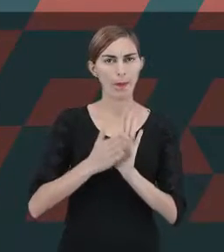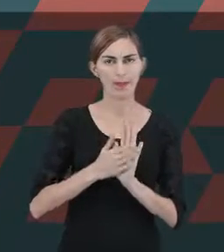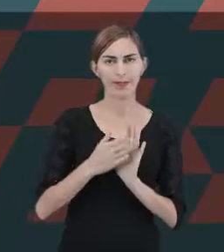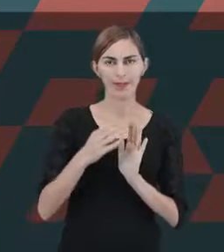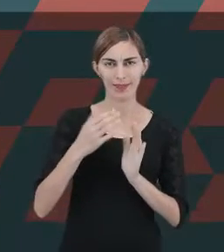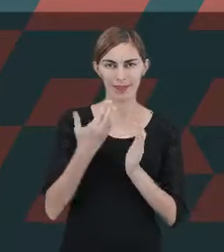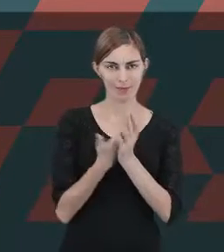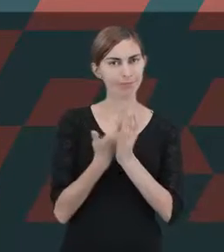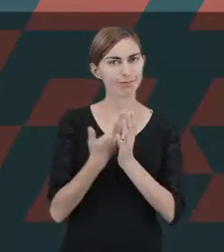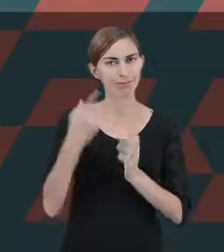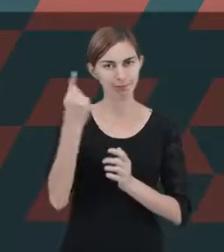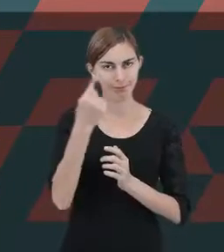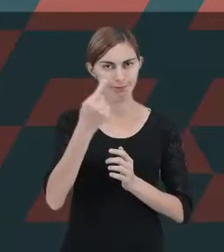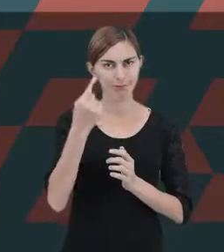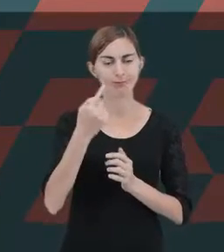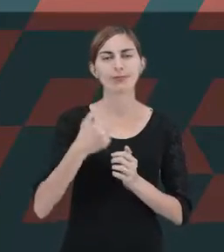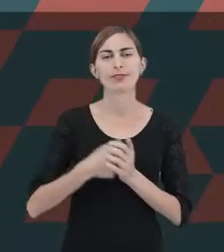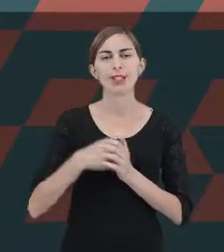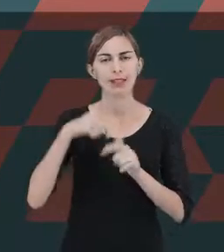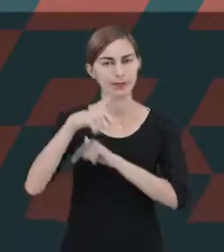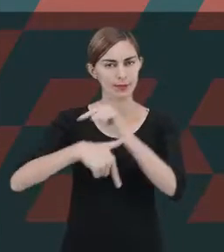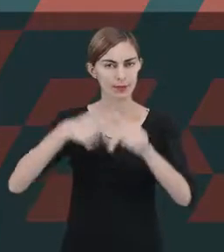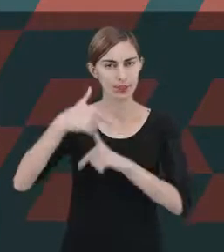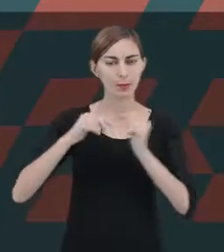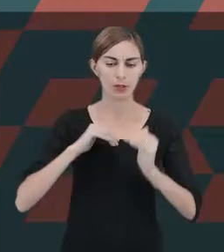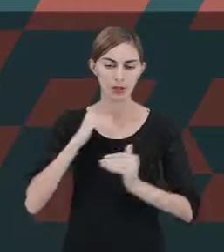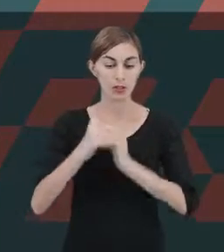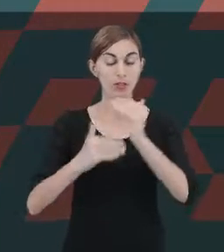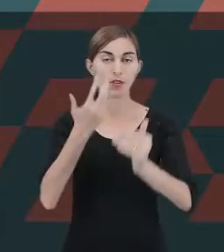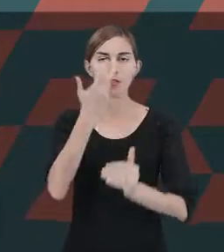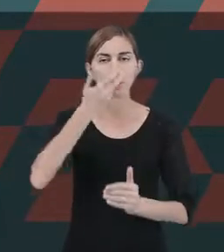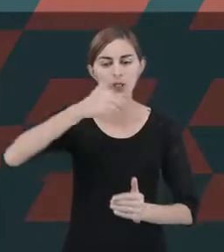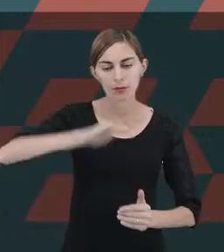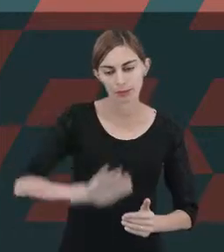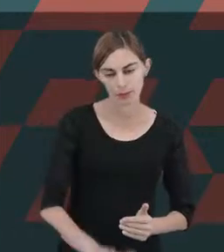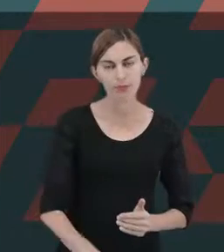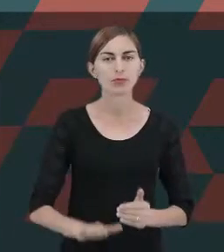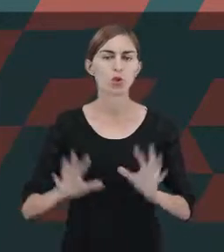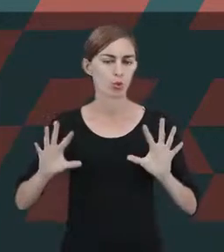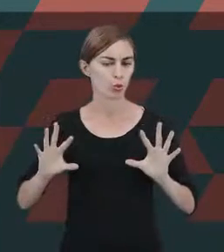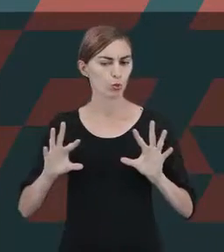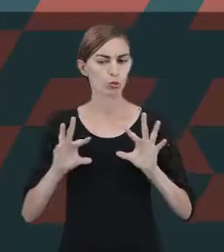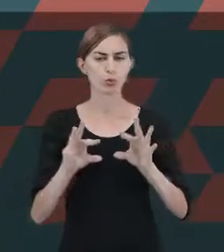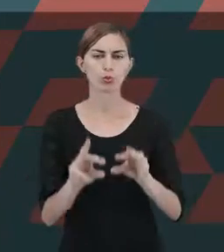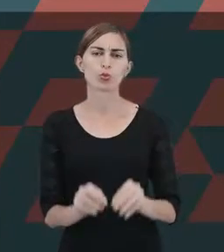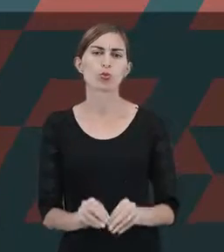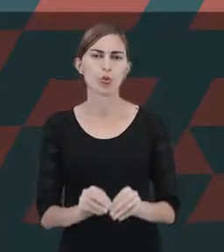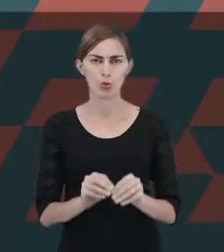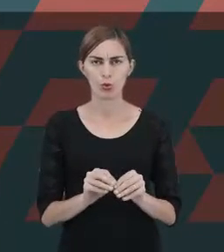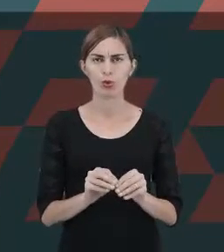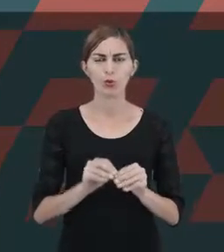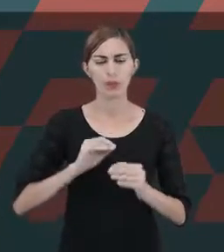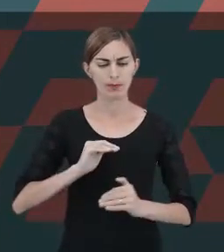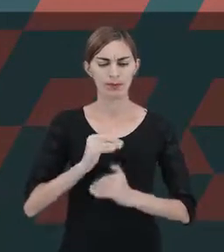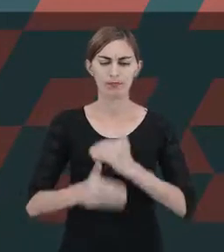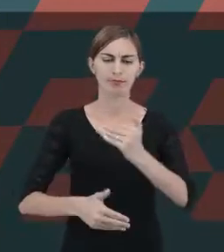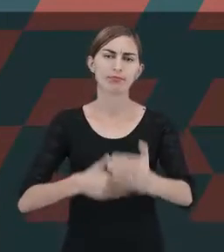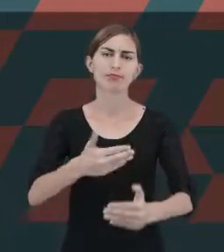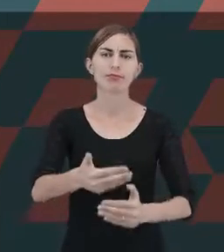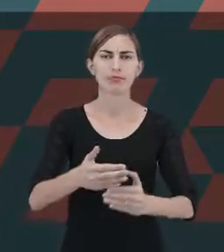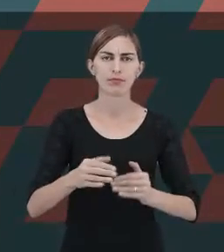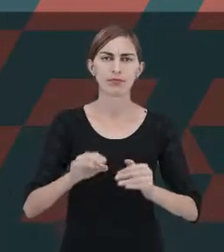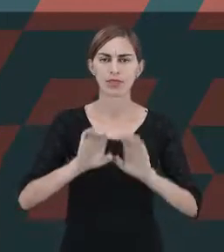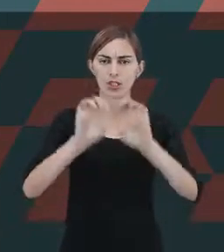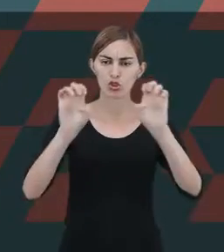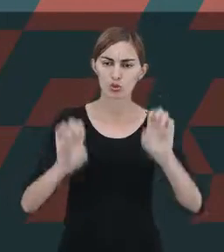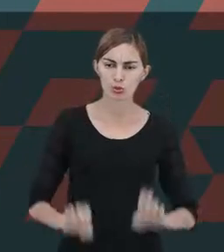nós vamos trabalhar hoje o desenvolvimento infantil e todas as suas consequências, estruturas,